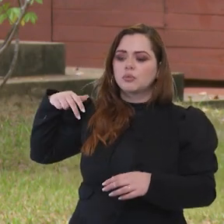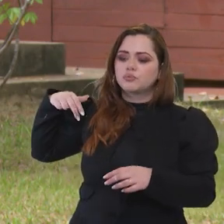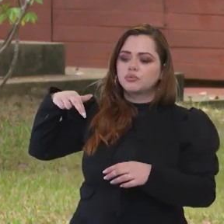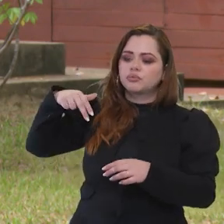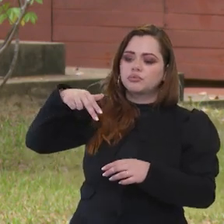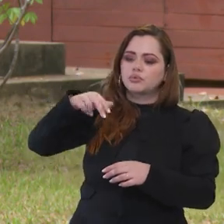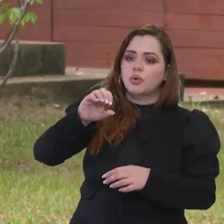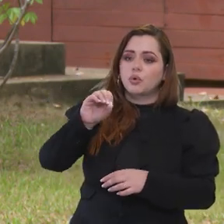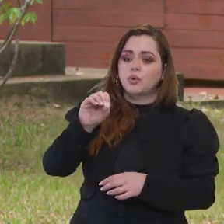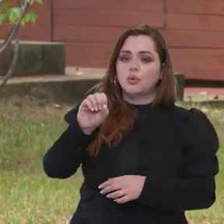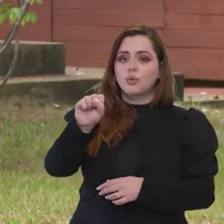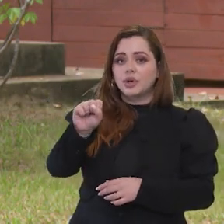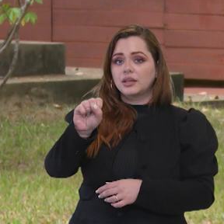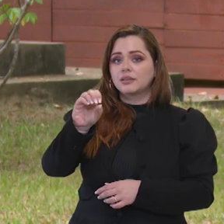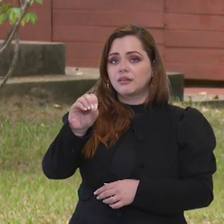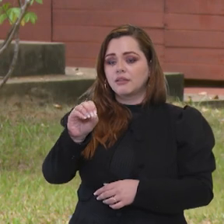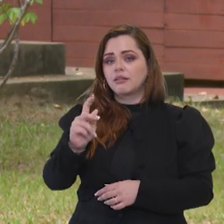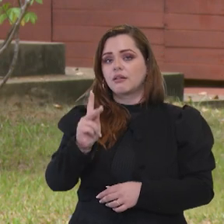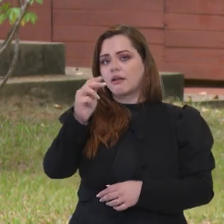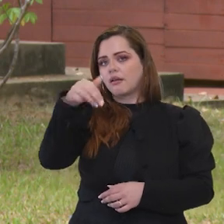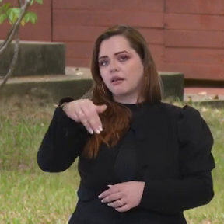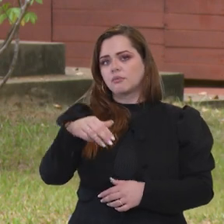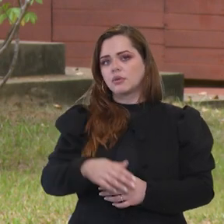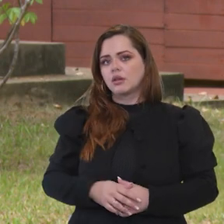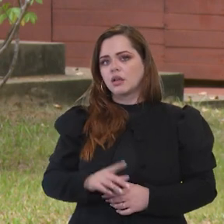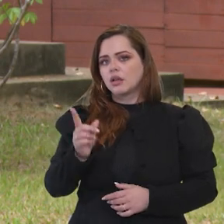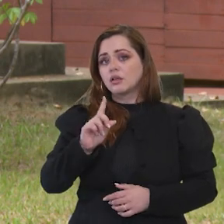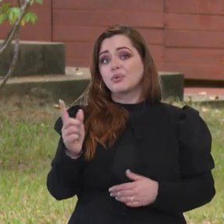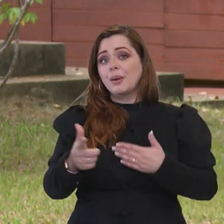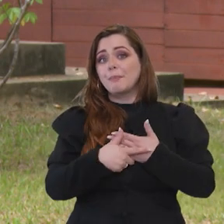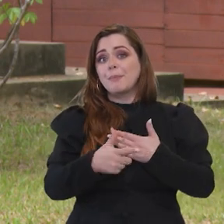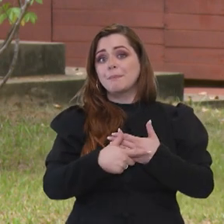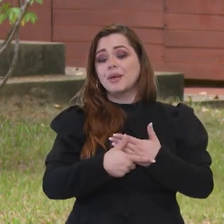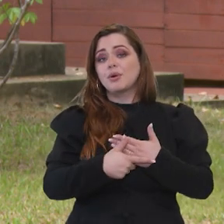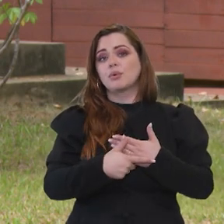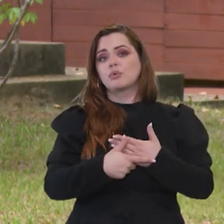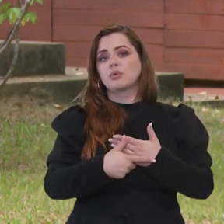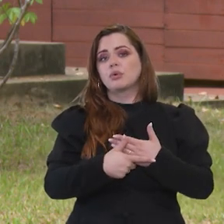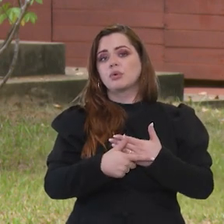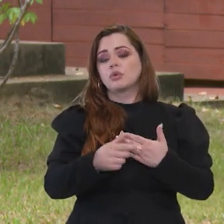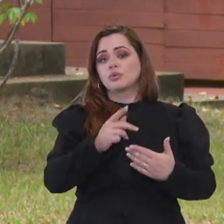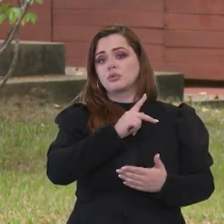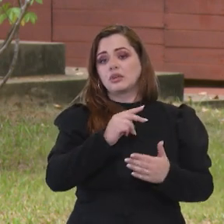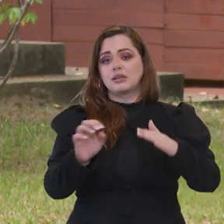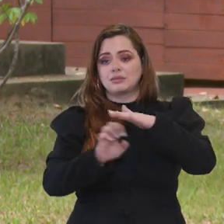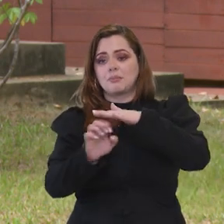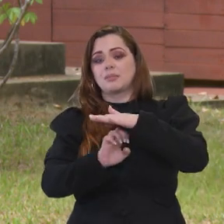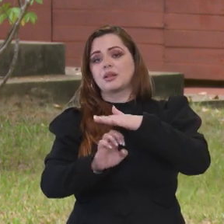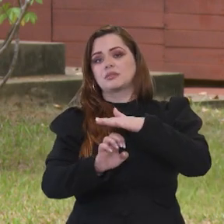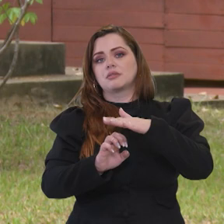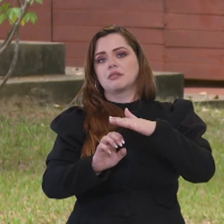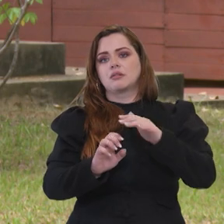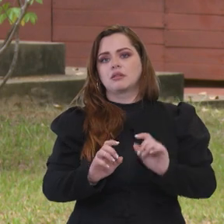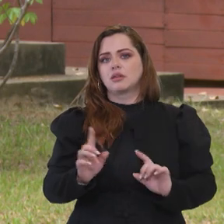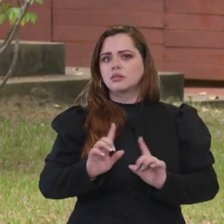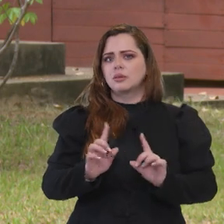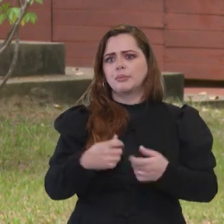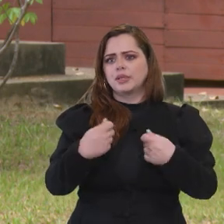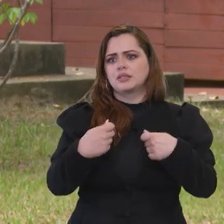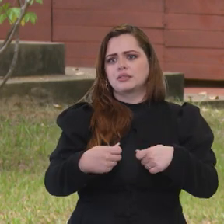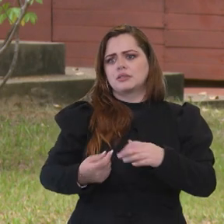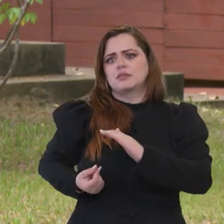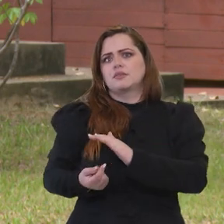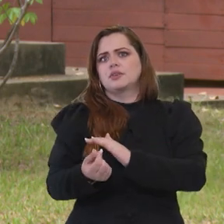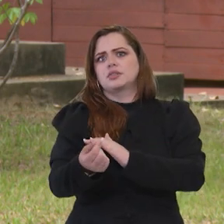80 quilômetros para levar para uma pequena cidade do Nordeste. Isso não é papel da iniciativa privada. A iniciativa